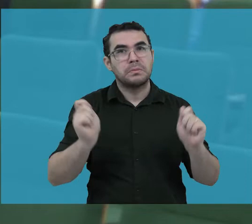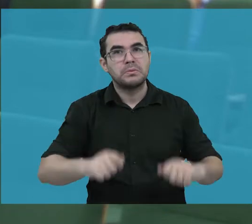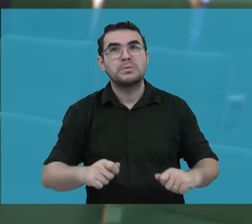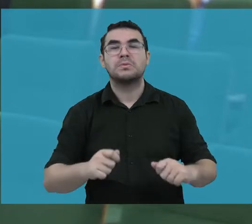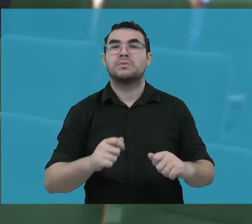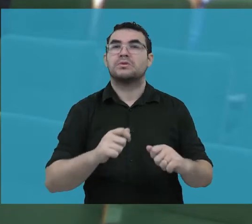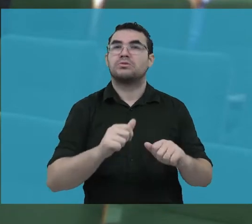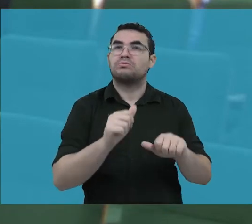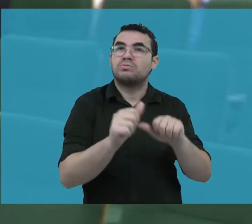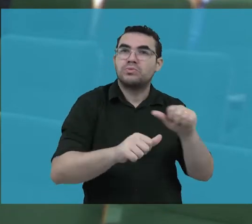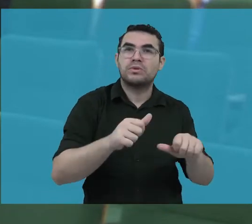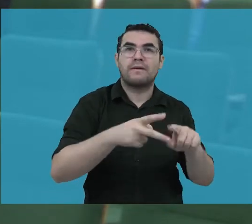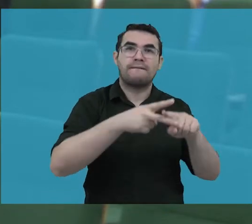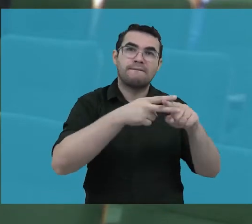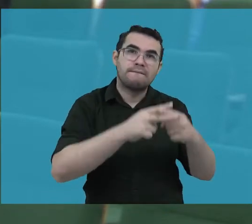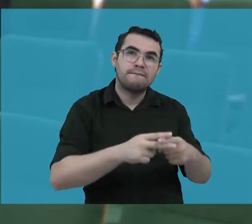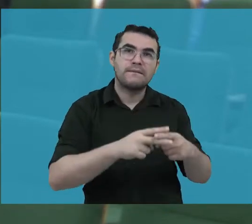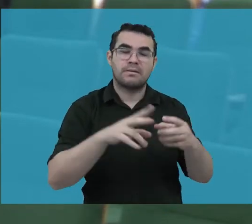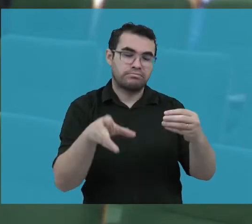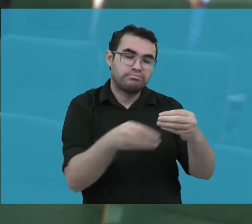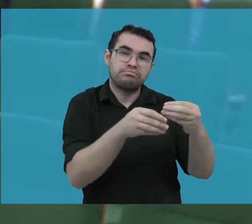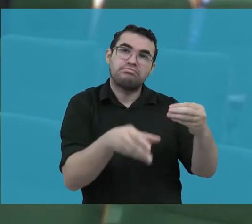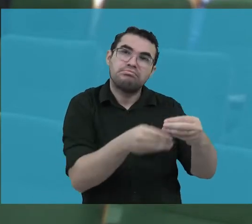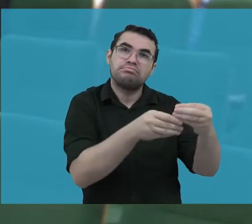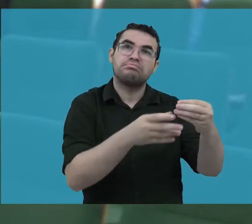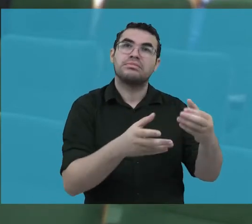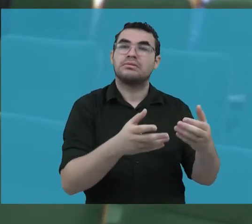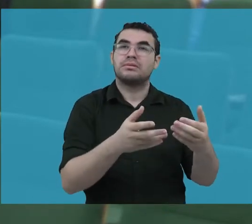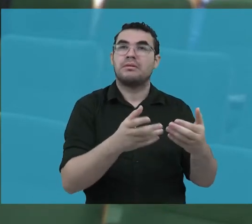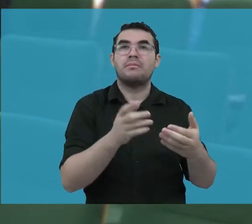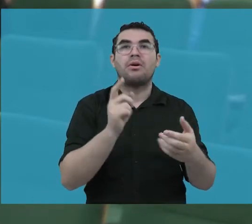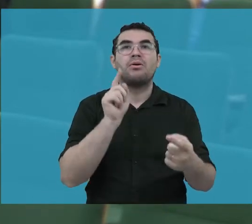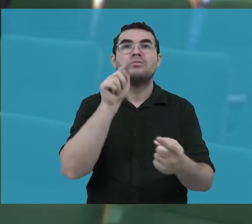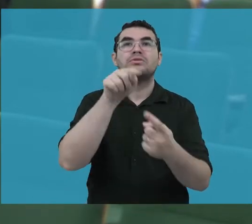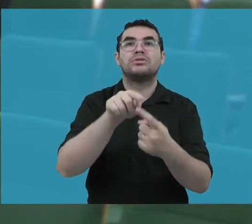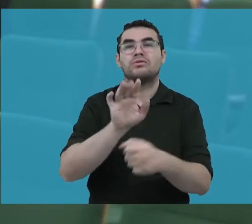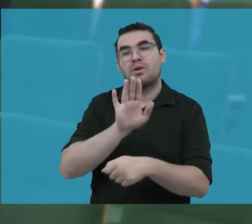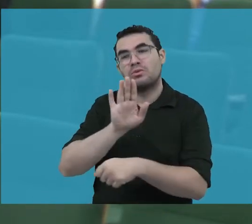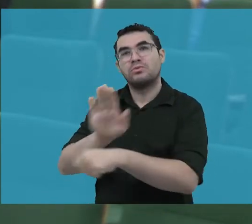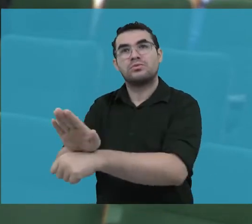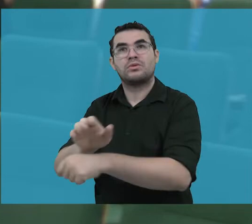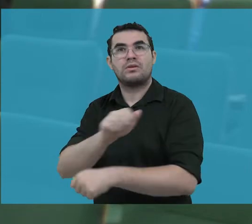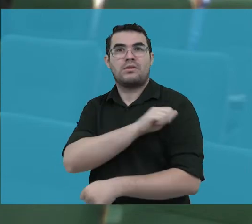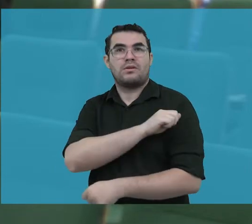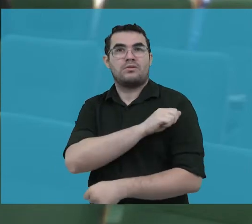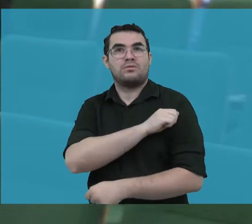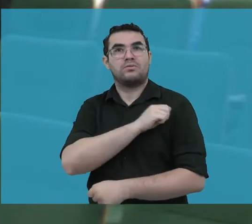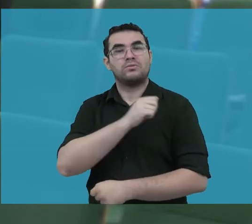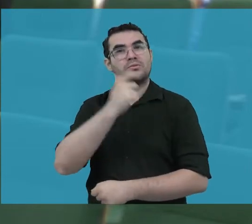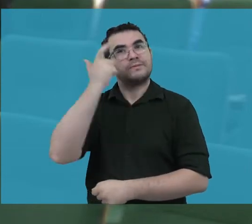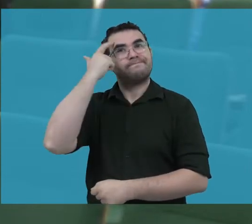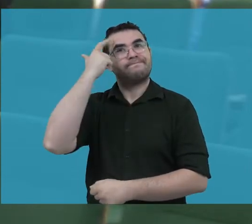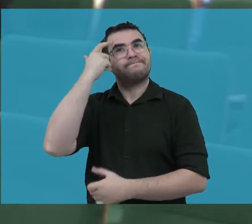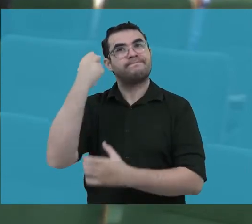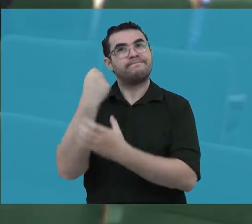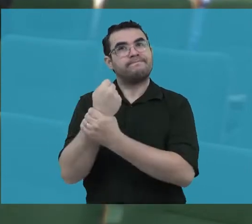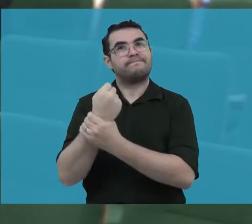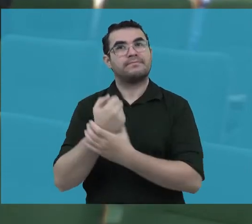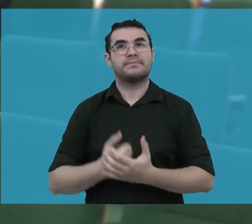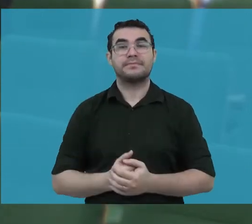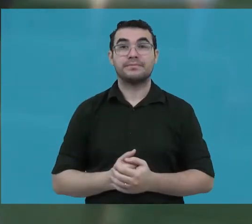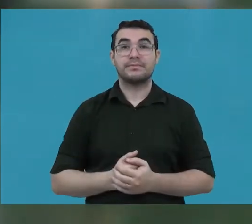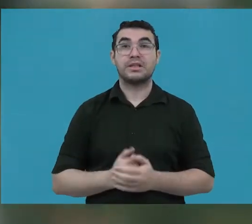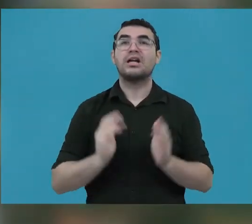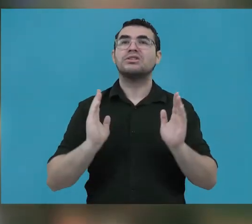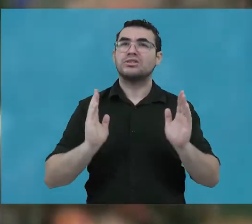alterado e visando sempre dar segurança ao estudante naquilo que ele faz em sala de aula e no